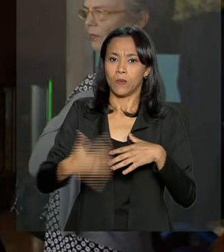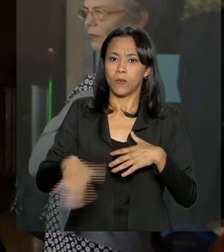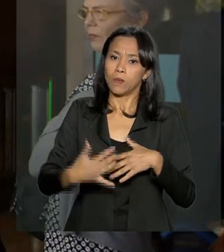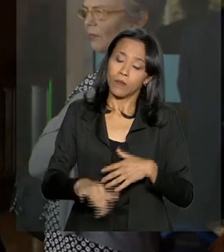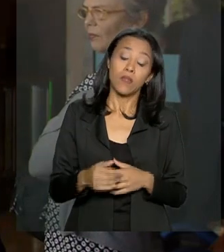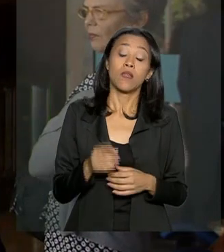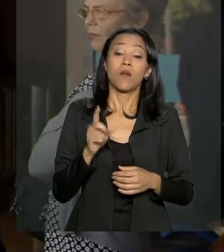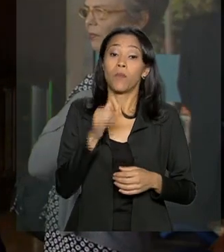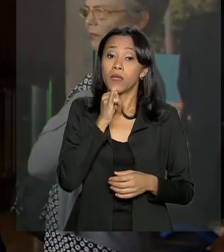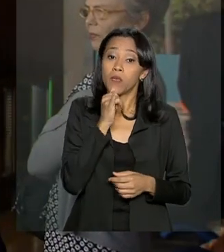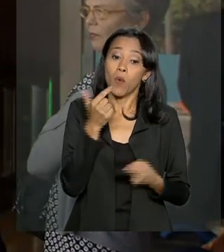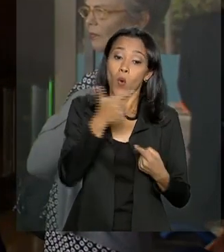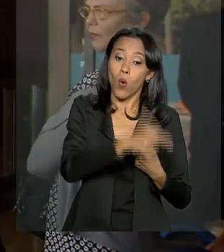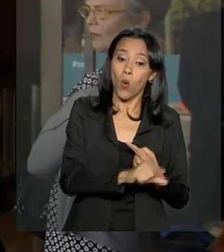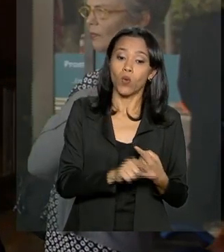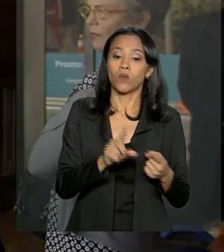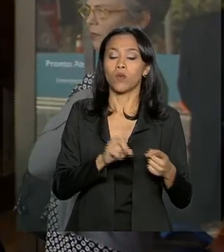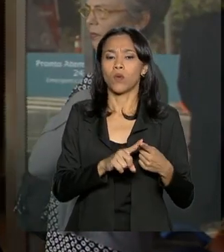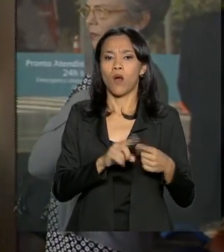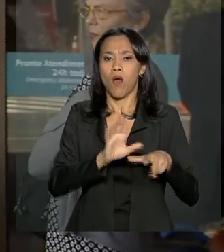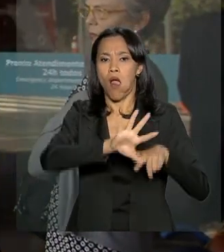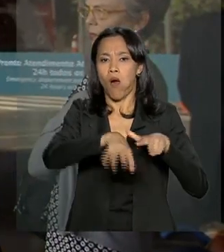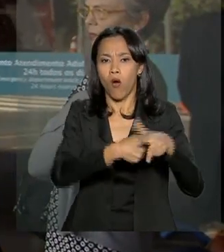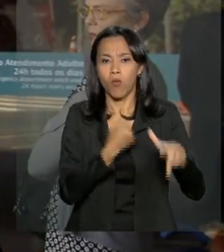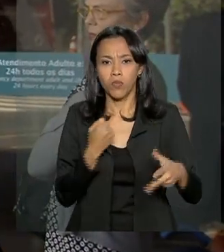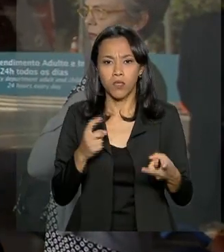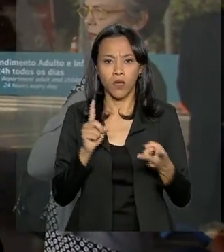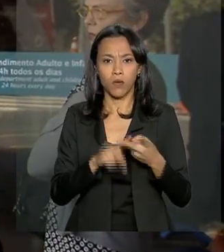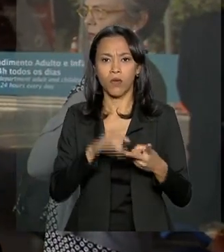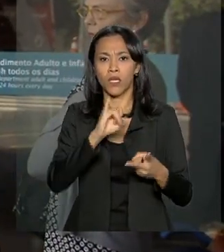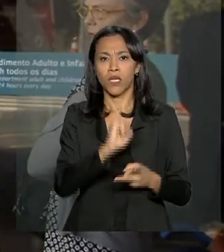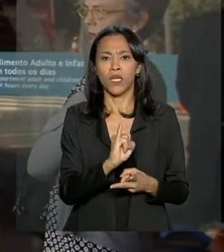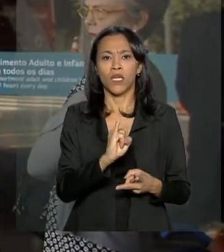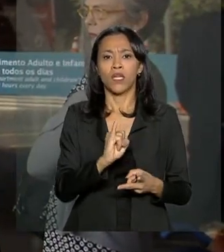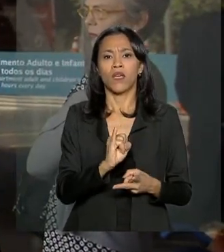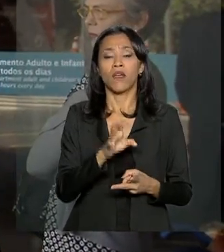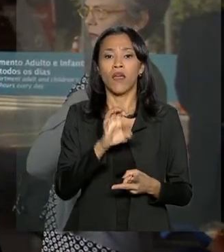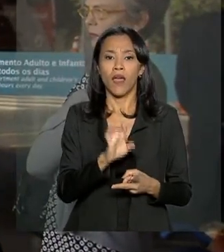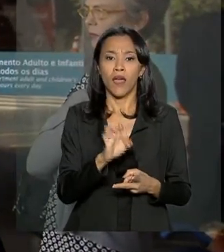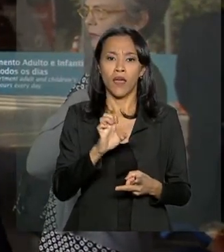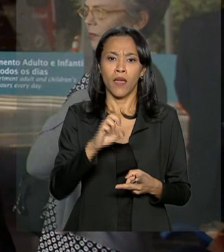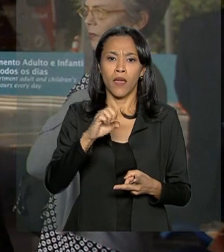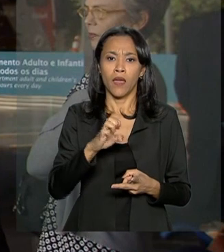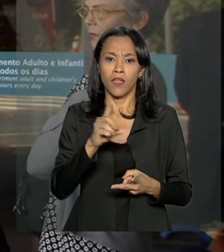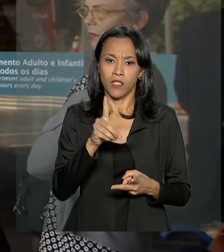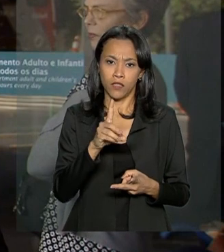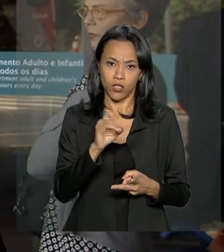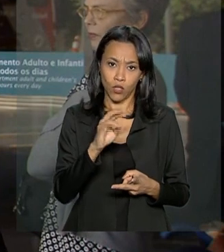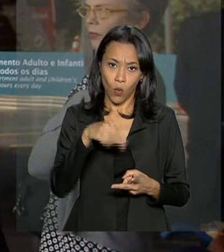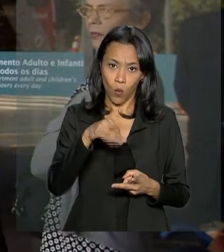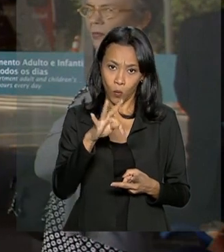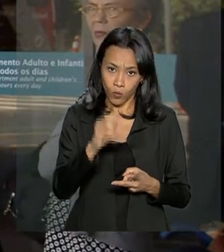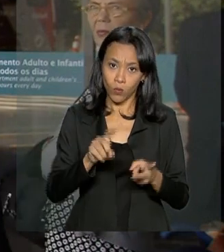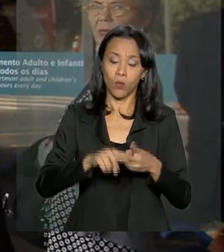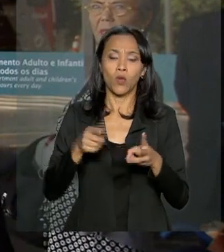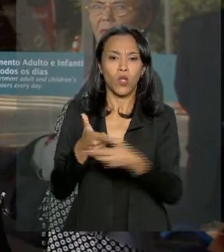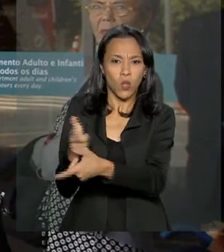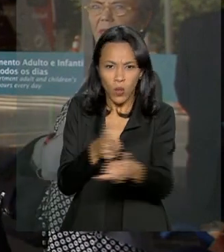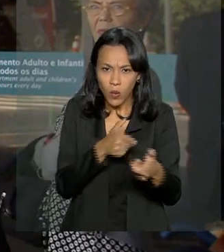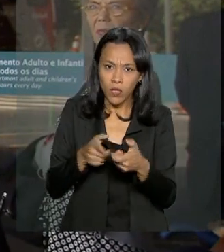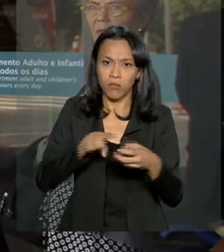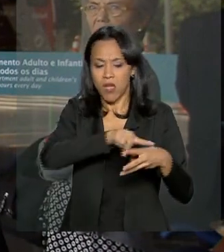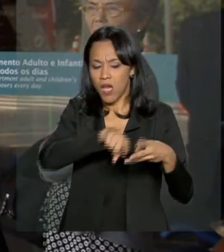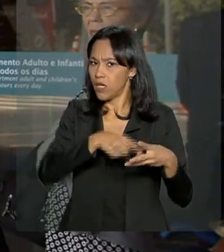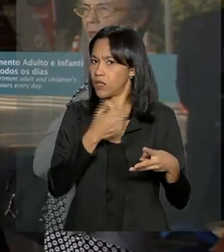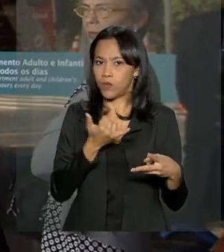crimes de corrupção, crimes hediondos, tortura e terrorismo, entre outros. Mais informações